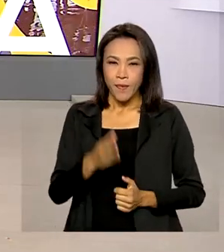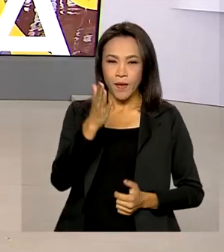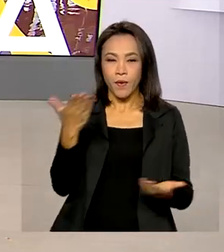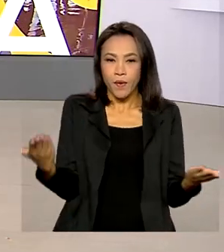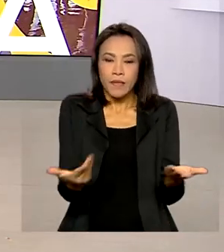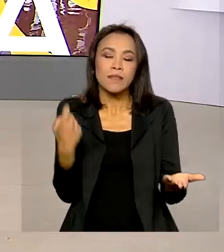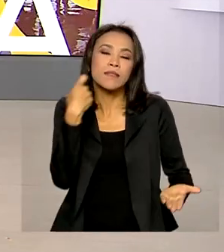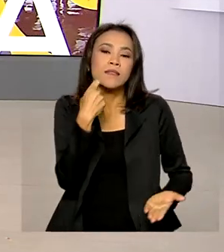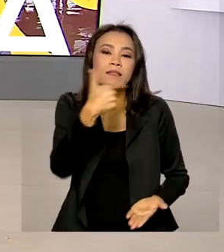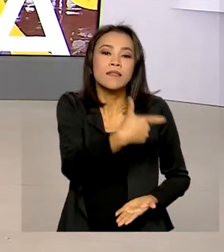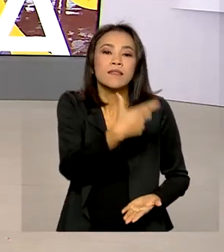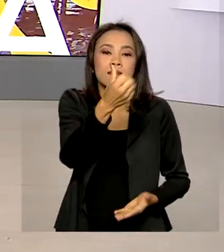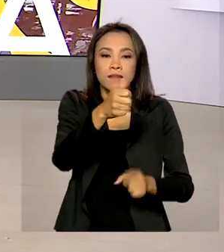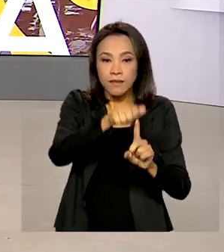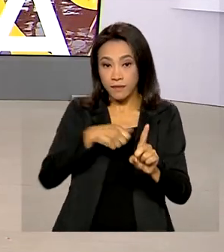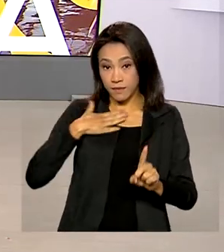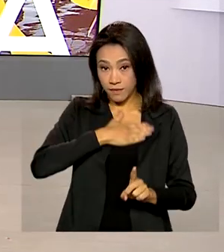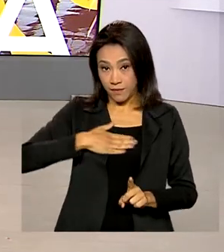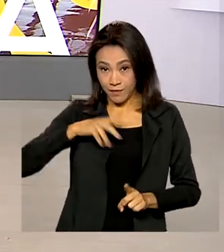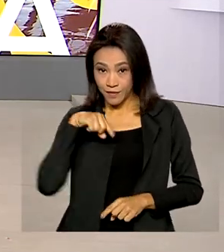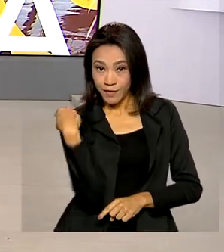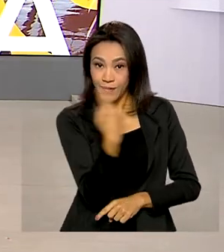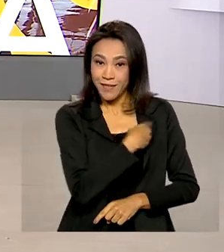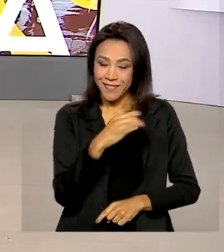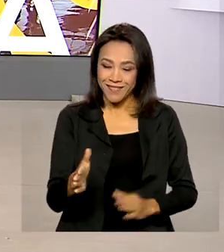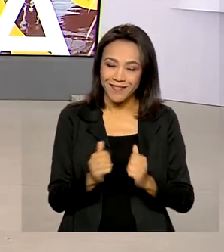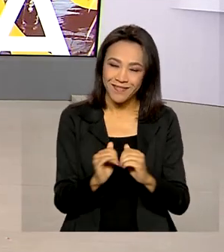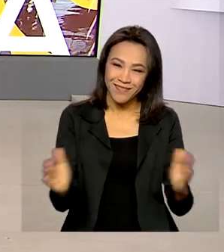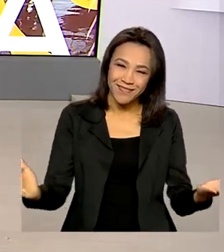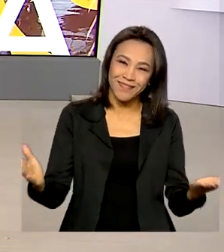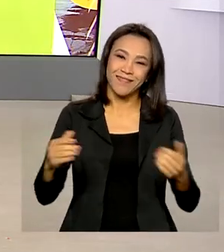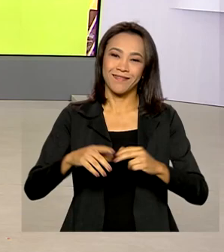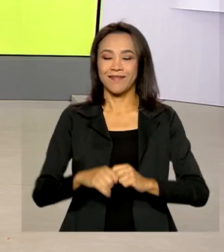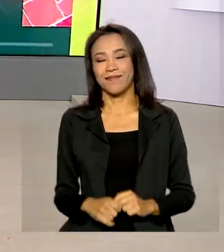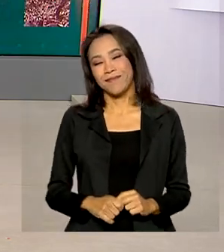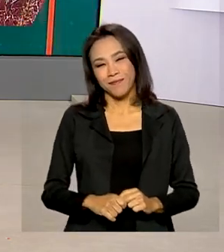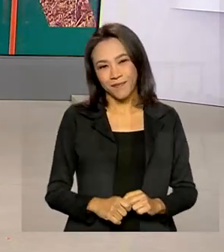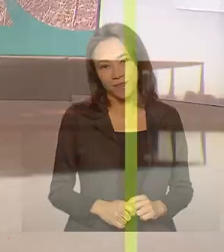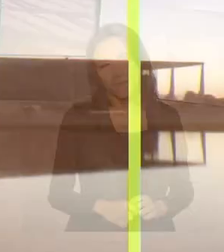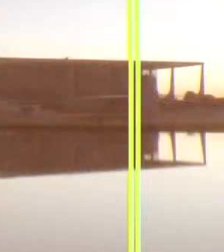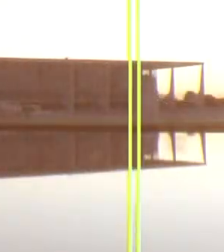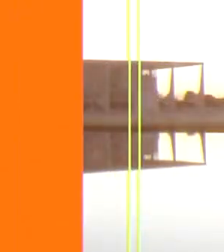Sexta-feira, 26 de agosto, o Brasil em Dia já está no ar.